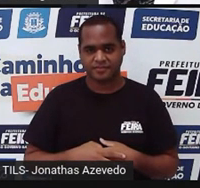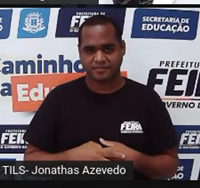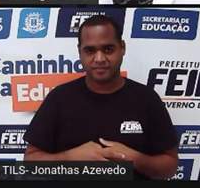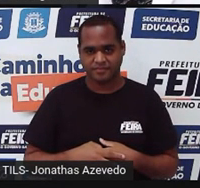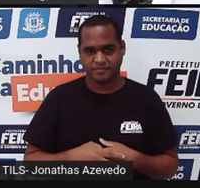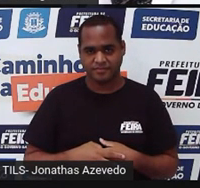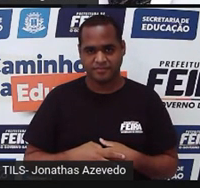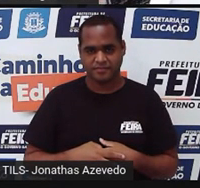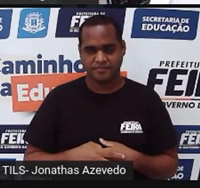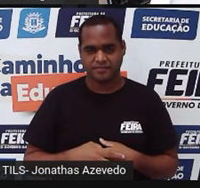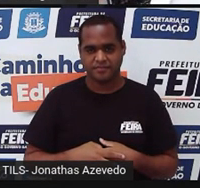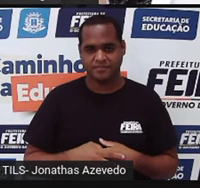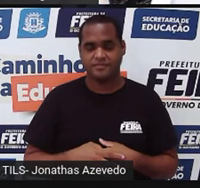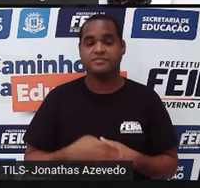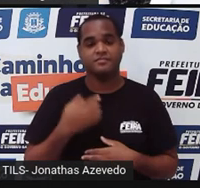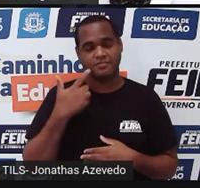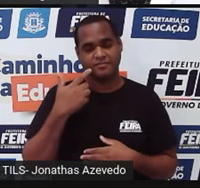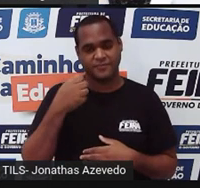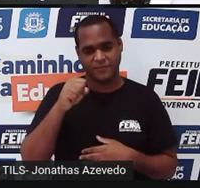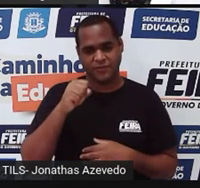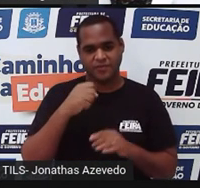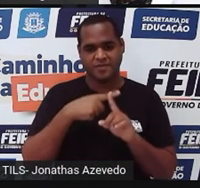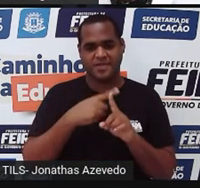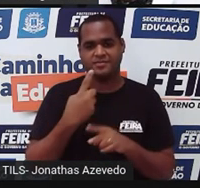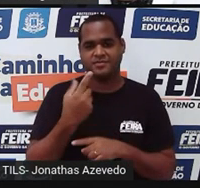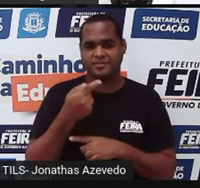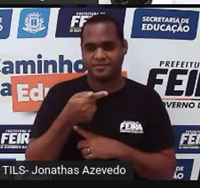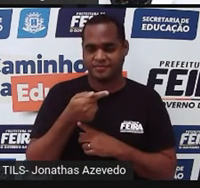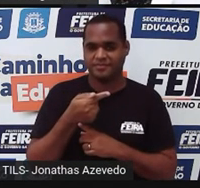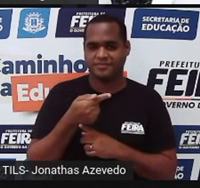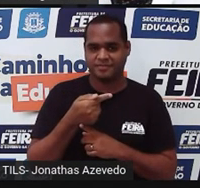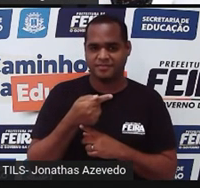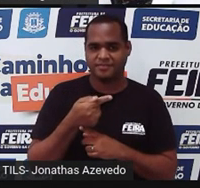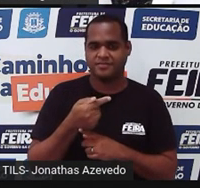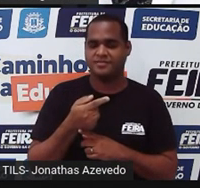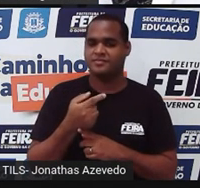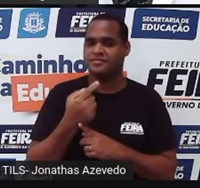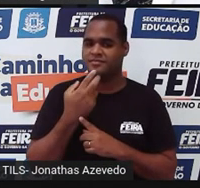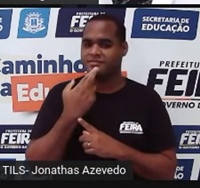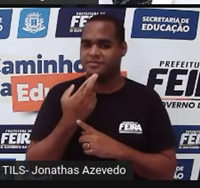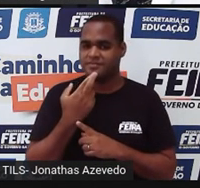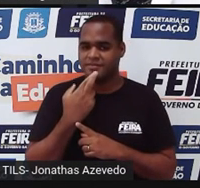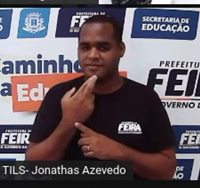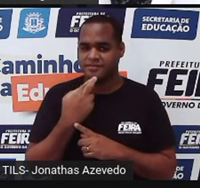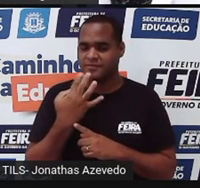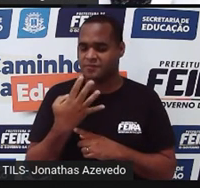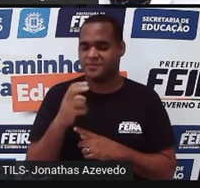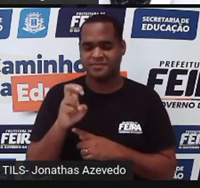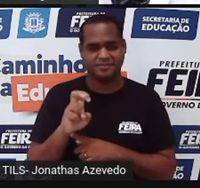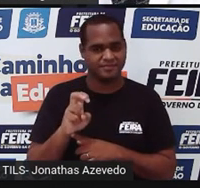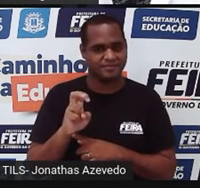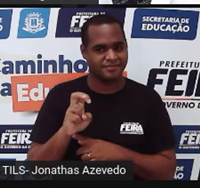mesmo na ordem que tá aparecendo 28 mais 17 isso vai dar 45